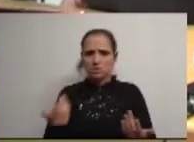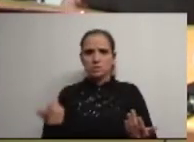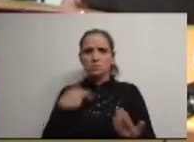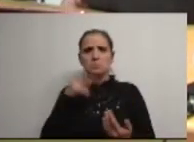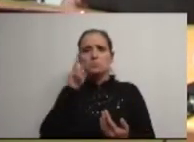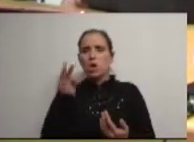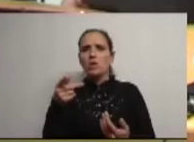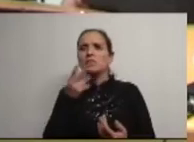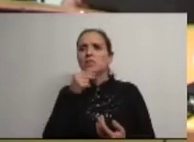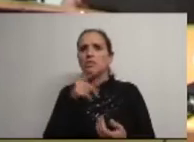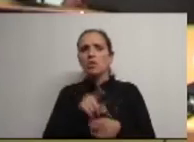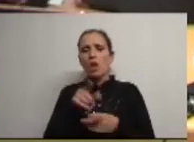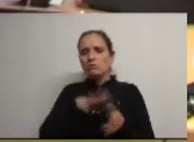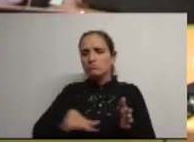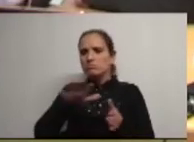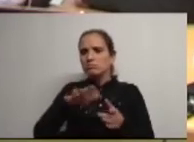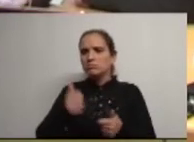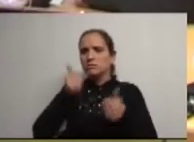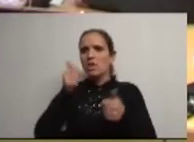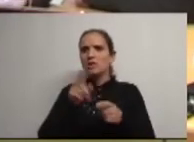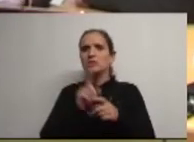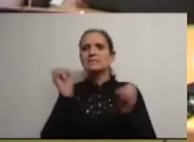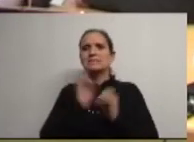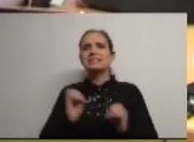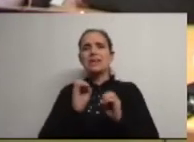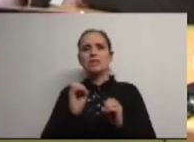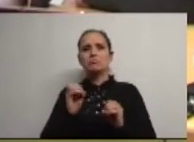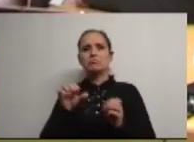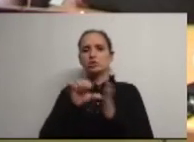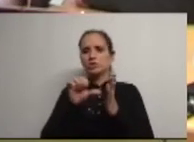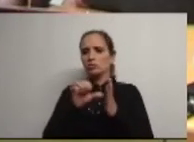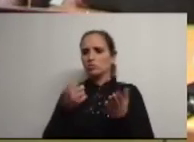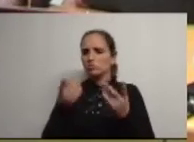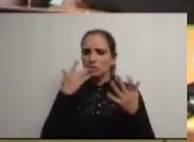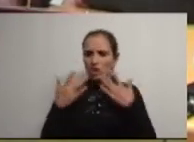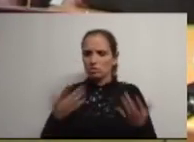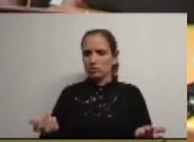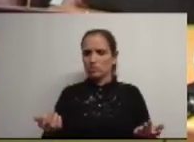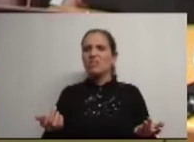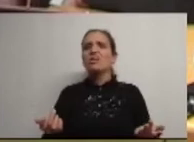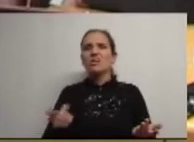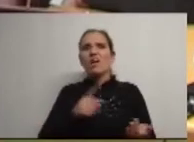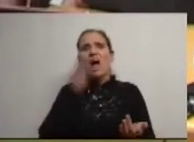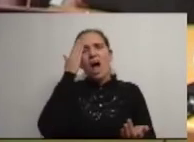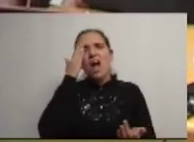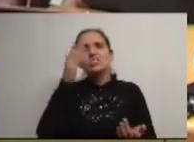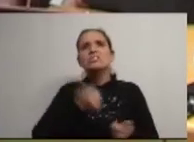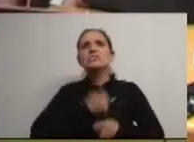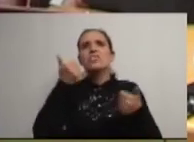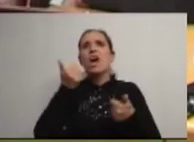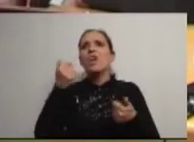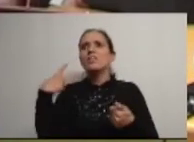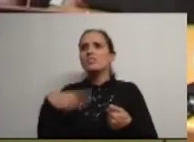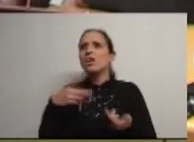uma terra sem uma sala como Agda sem uma sala de espetáculos sinceramente não sei qual é o vosso conceito de terra de cidade e de